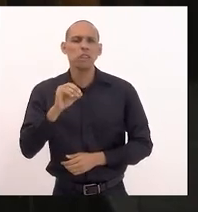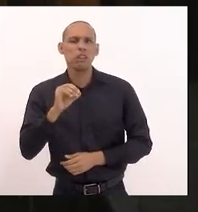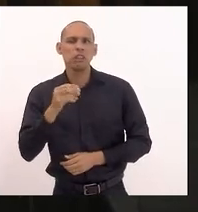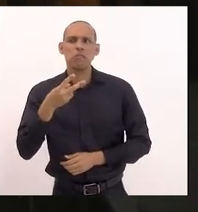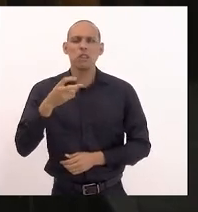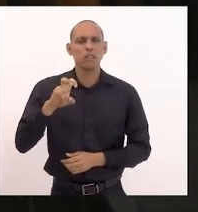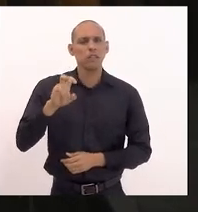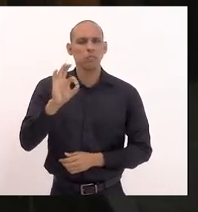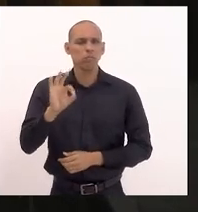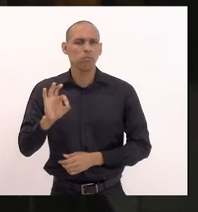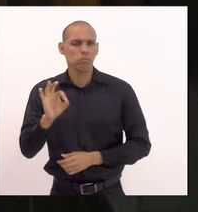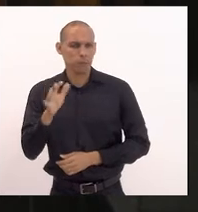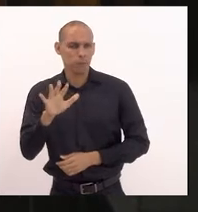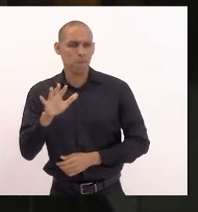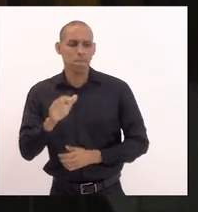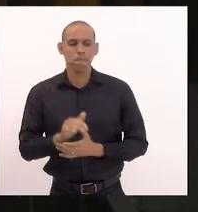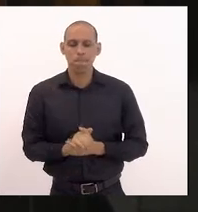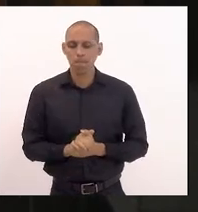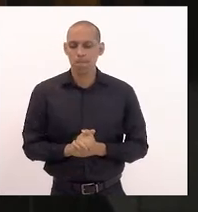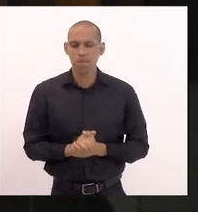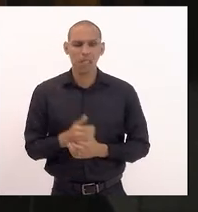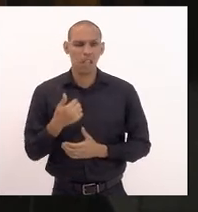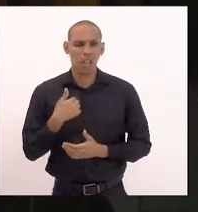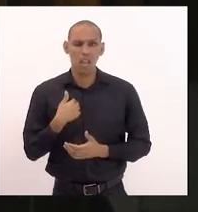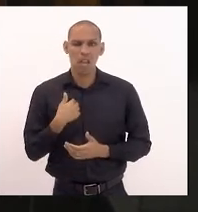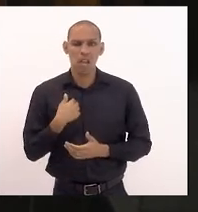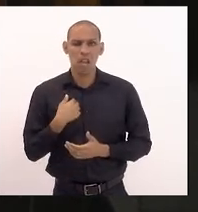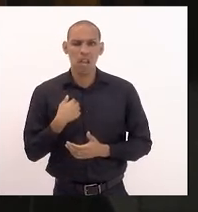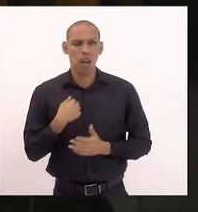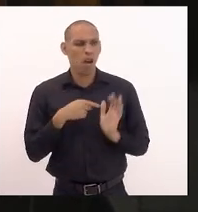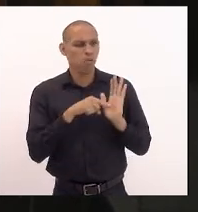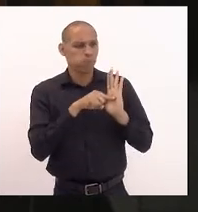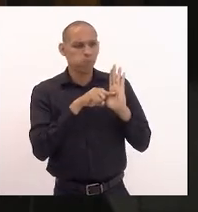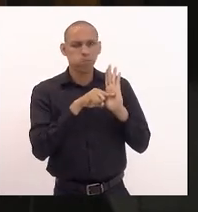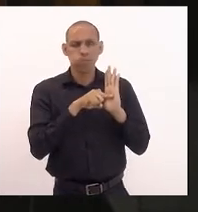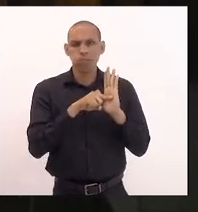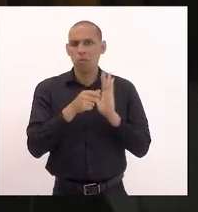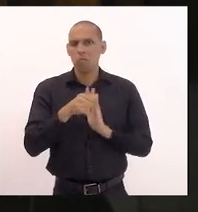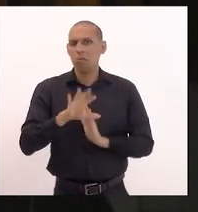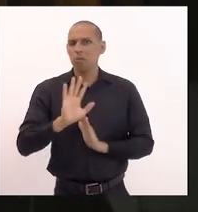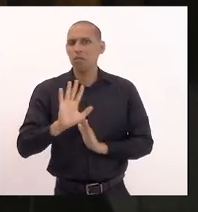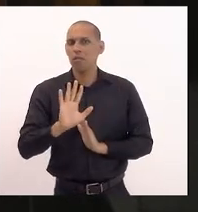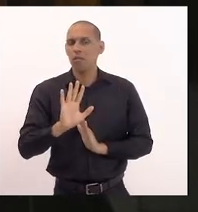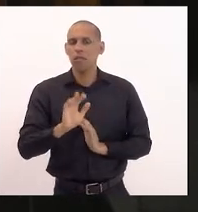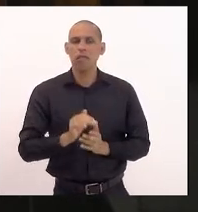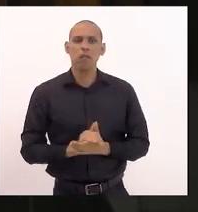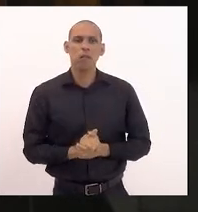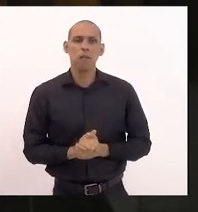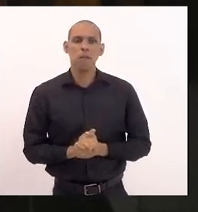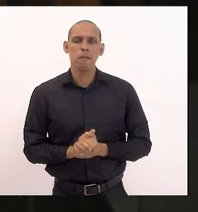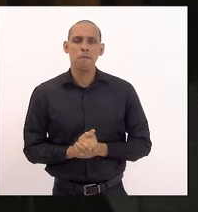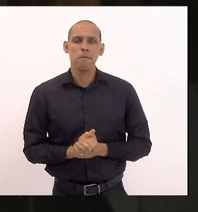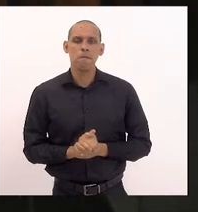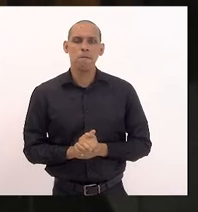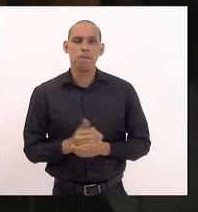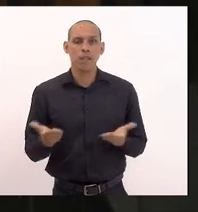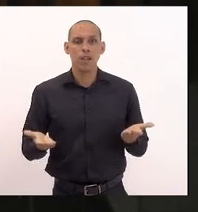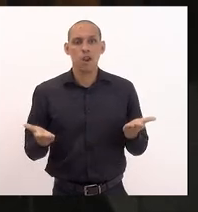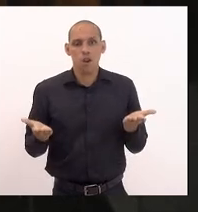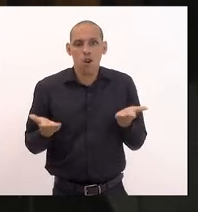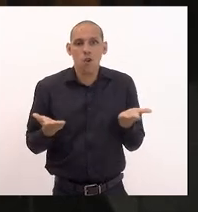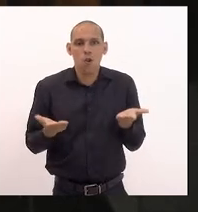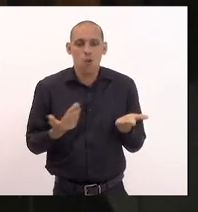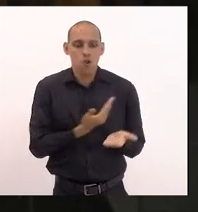% eu não preciso historiar o que simboliza o governo Jair